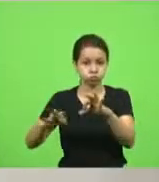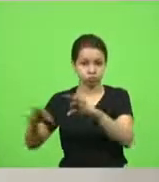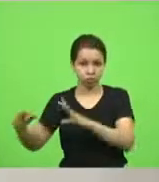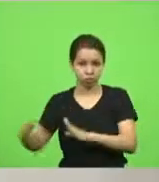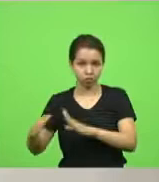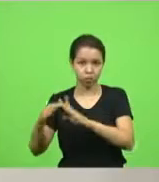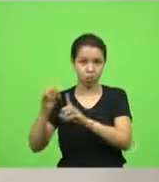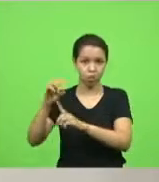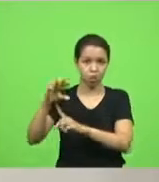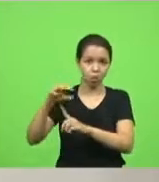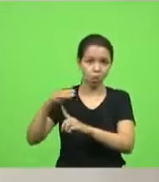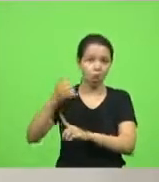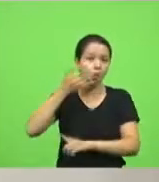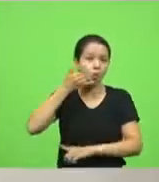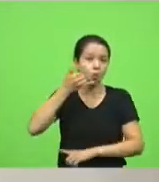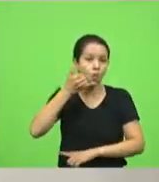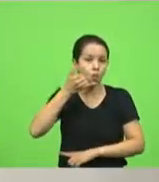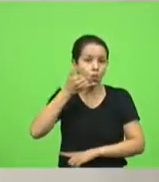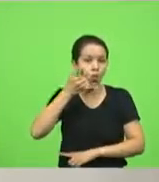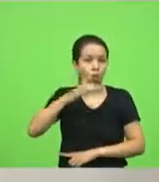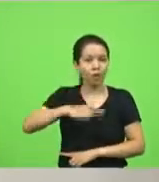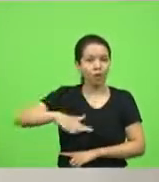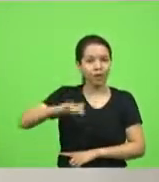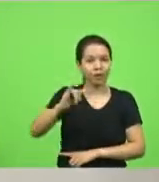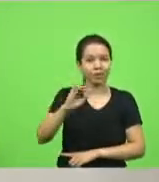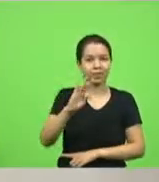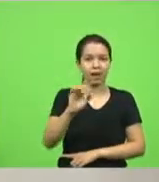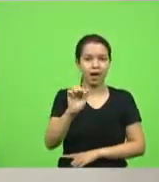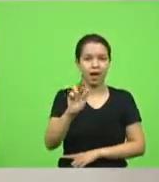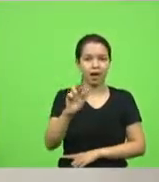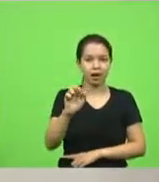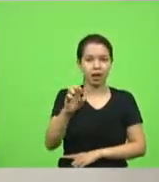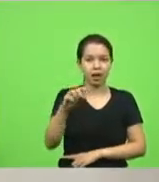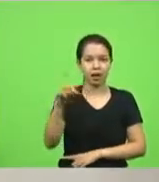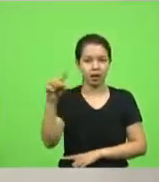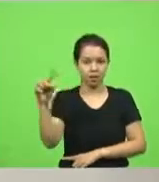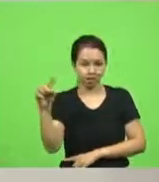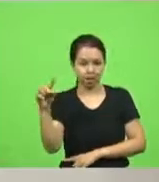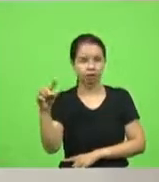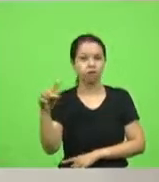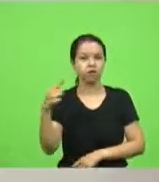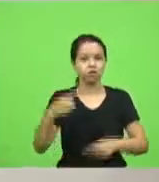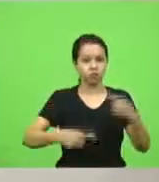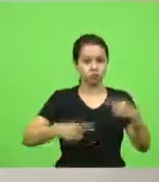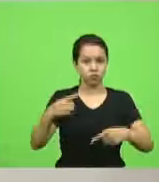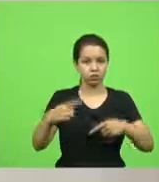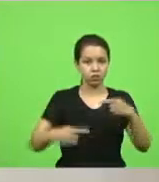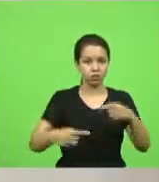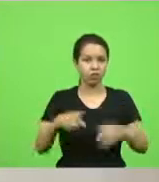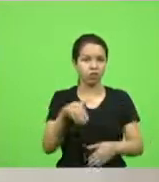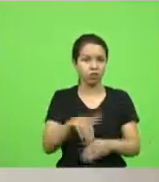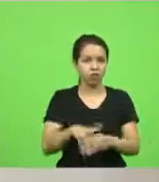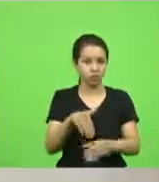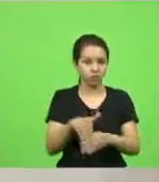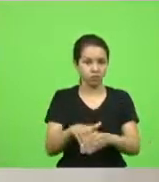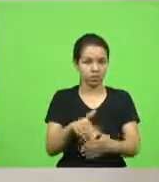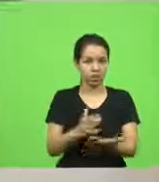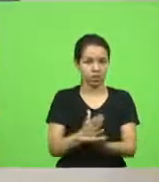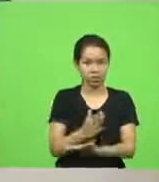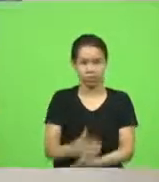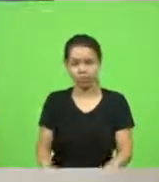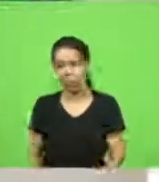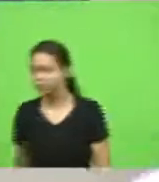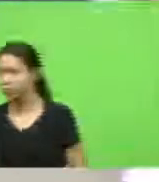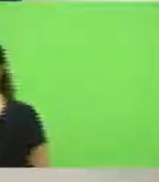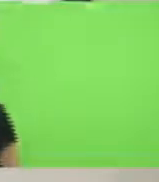Itararé, em São José do Ceito. Em discussão. Em votação. Aprovado.